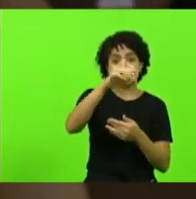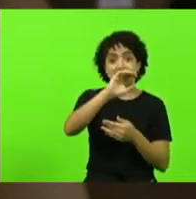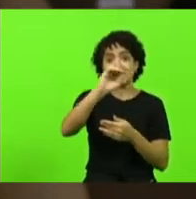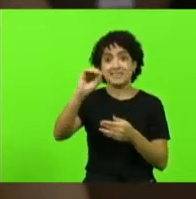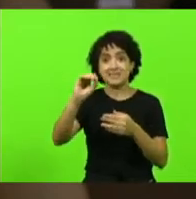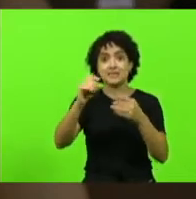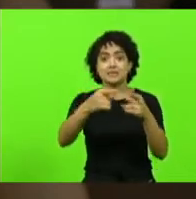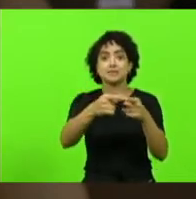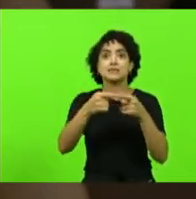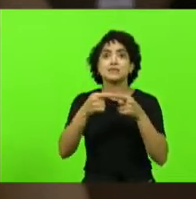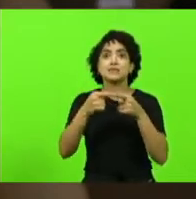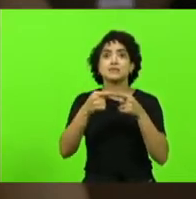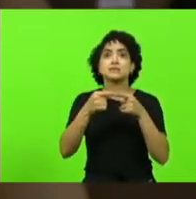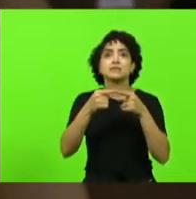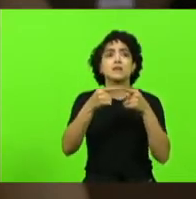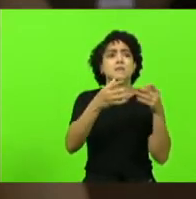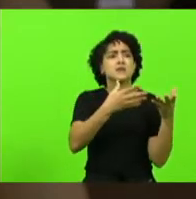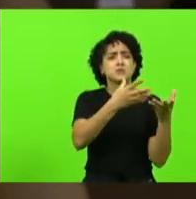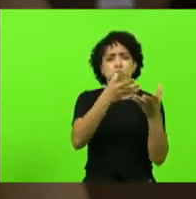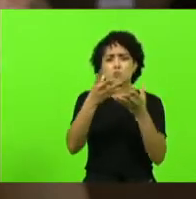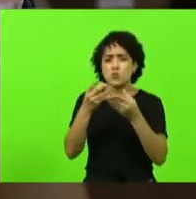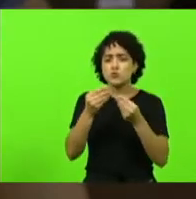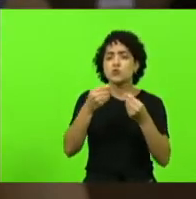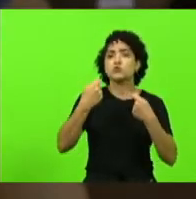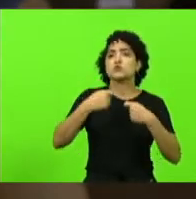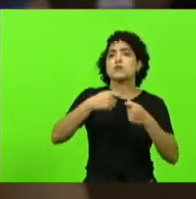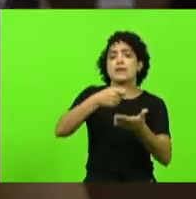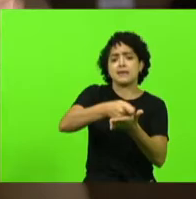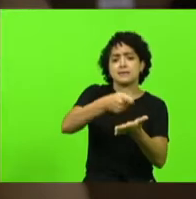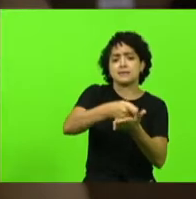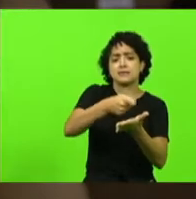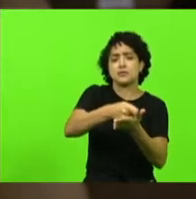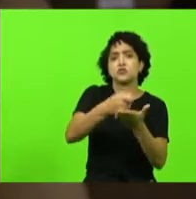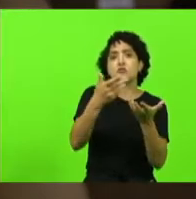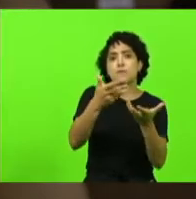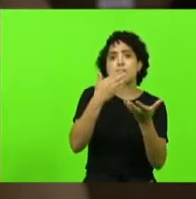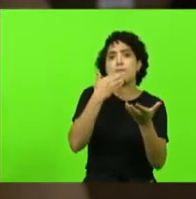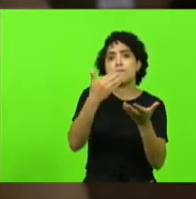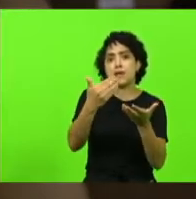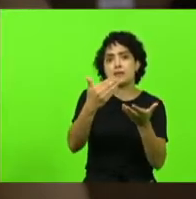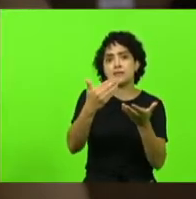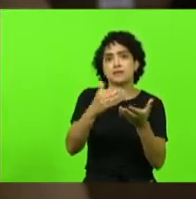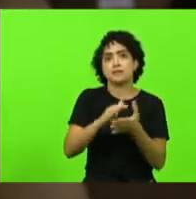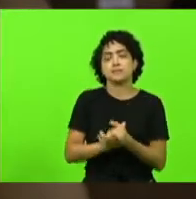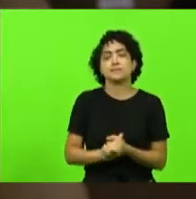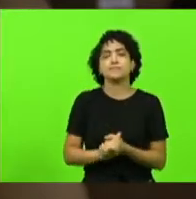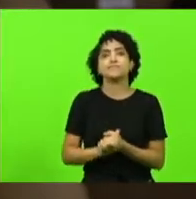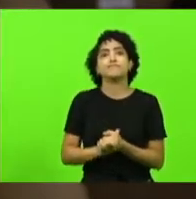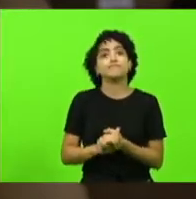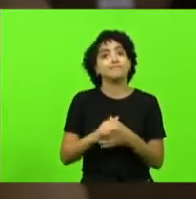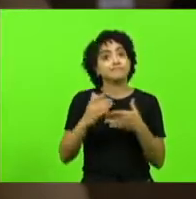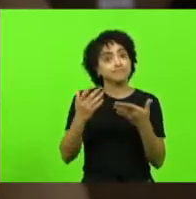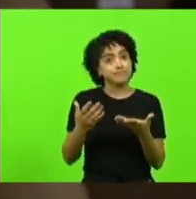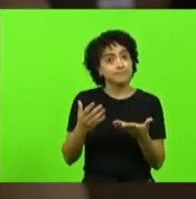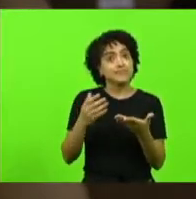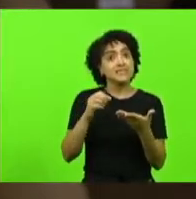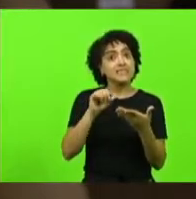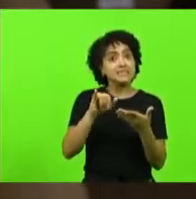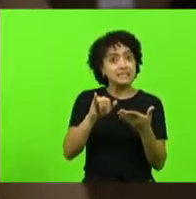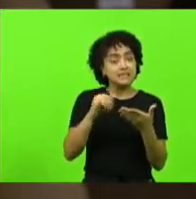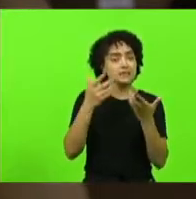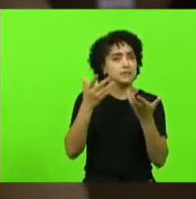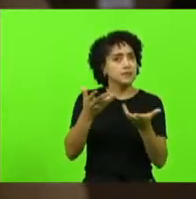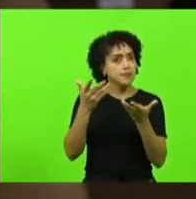mas muitos municípios continuam exigindo a revelia da lei aprovada nesse parlamento se nós quisermos